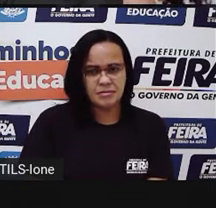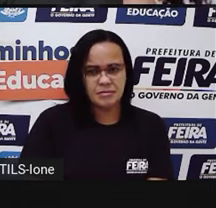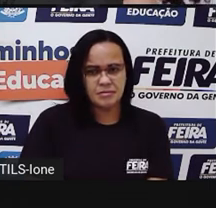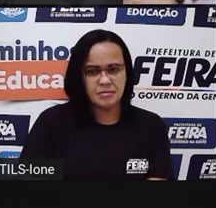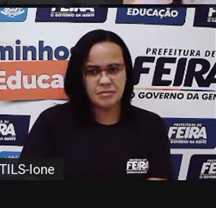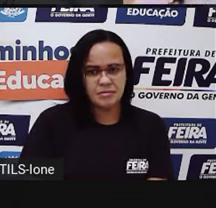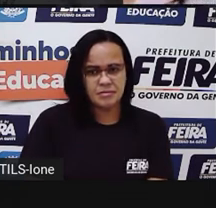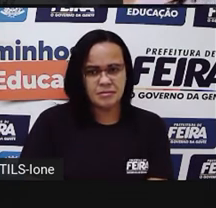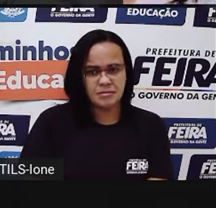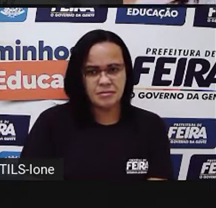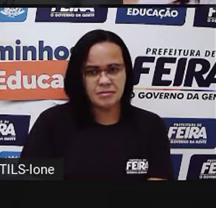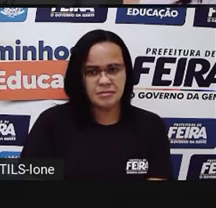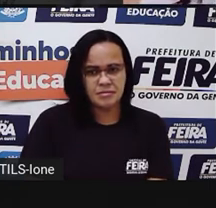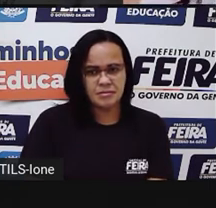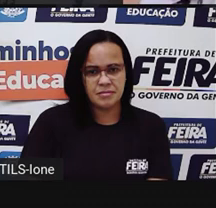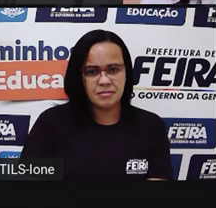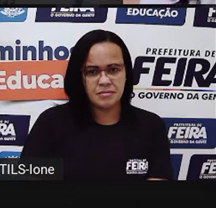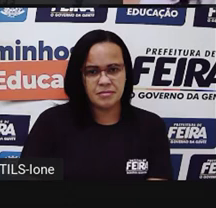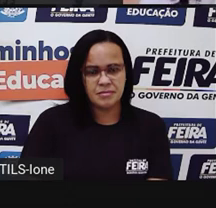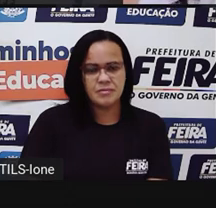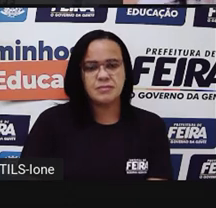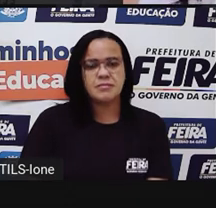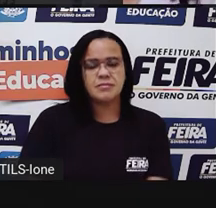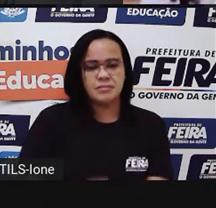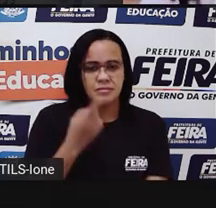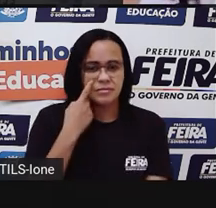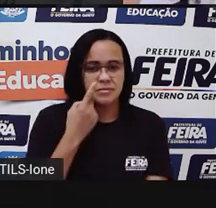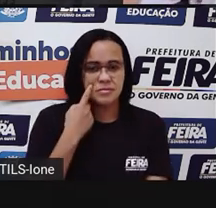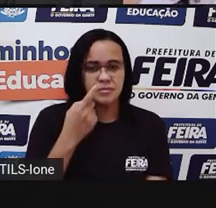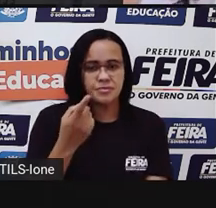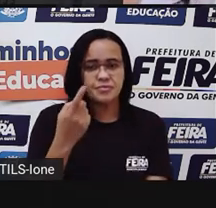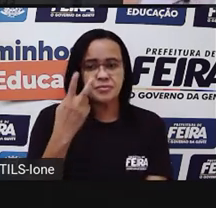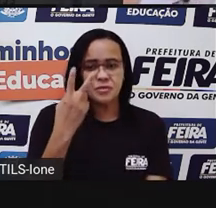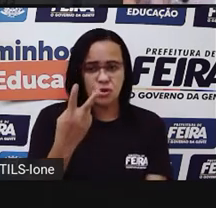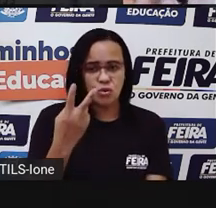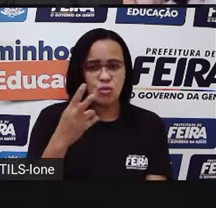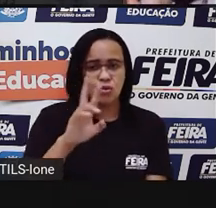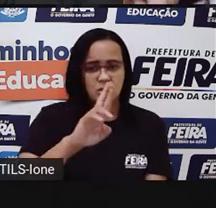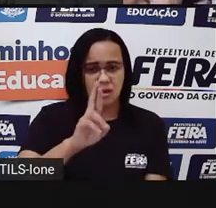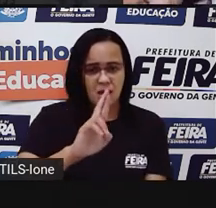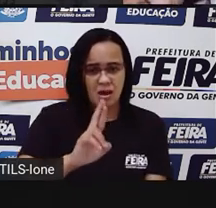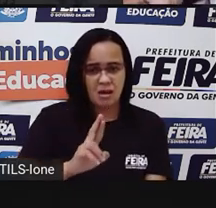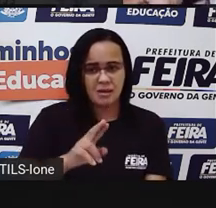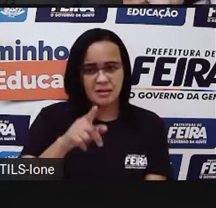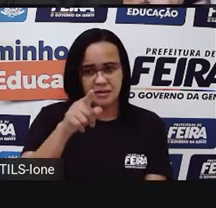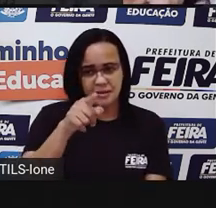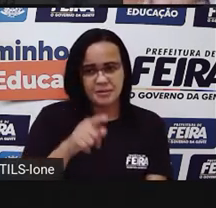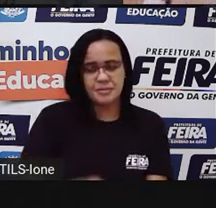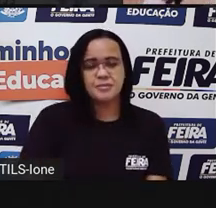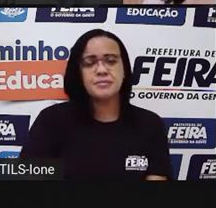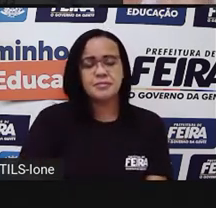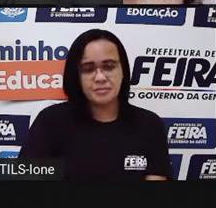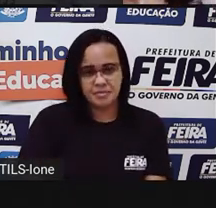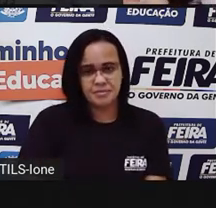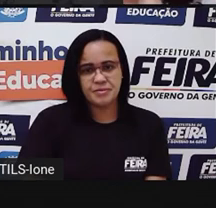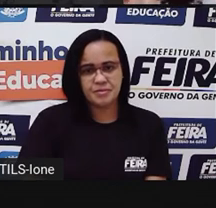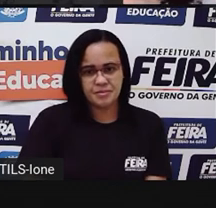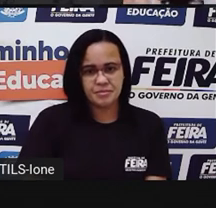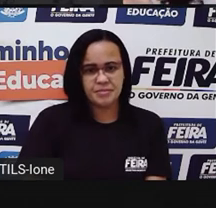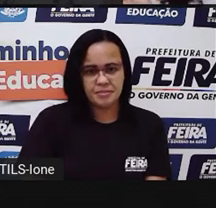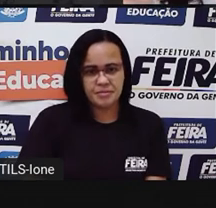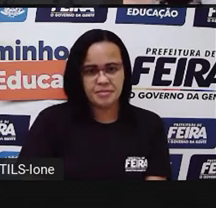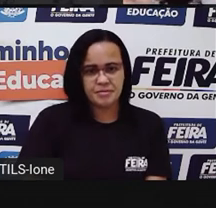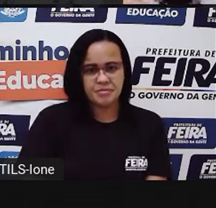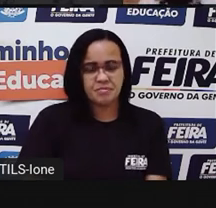Vamos lá. Vou botar aqui, ó. 2. Dá o espaço. Reais. Tá bom? Vou fazer cursivo no próximo para